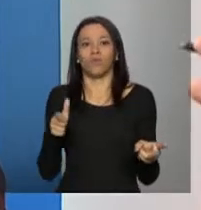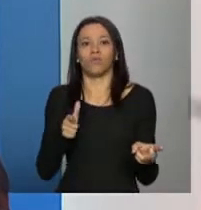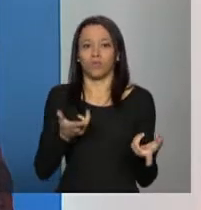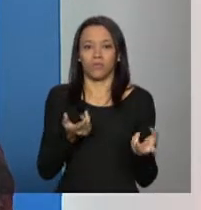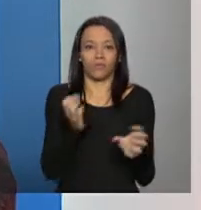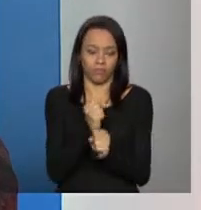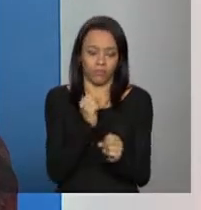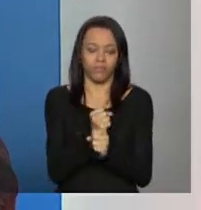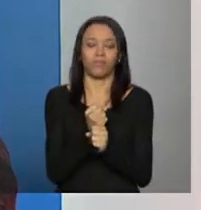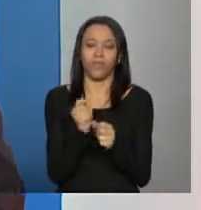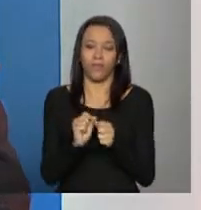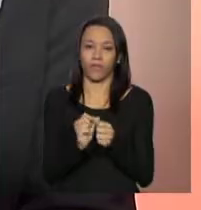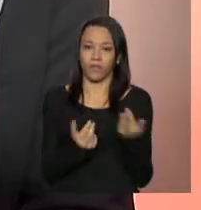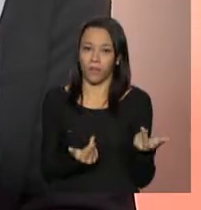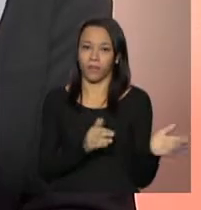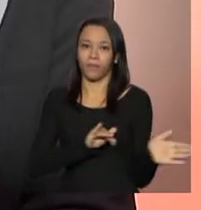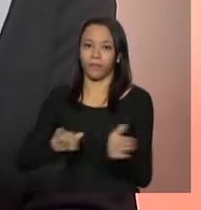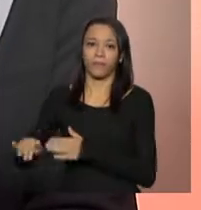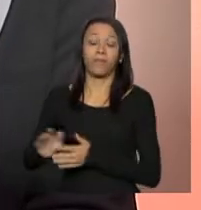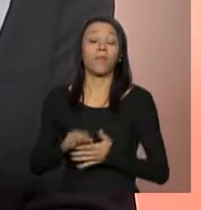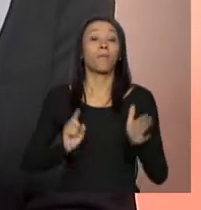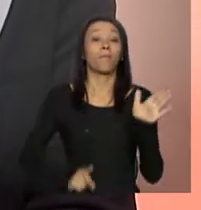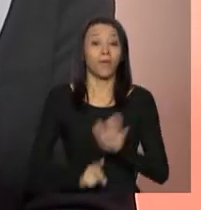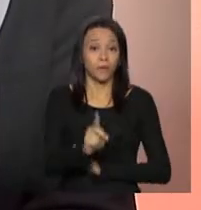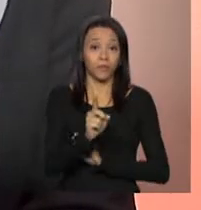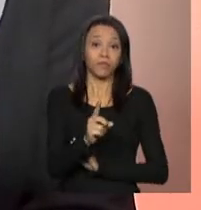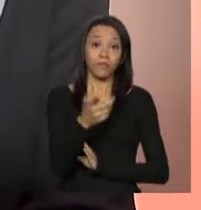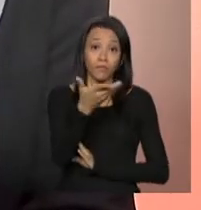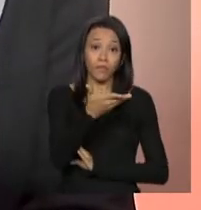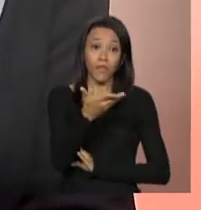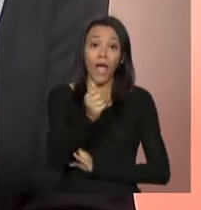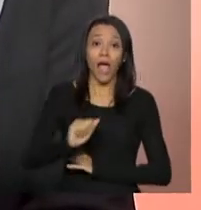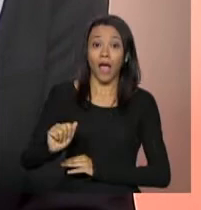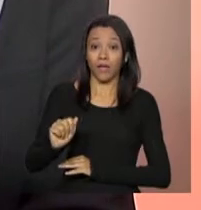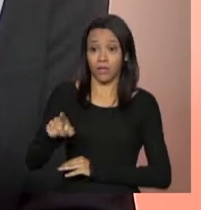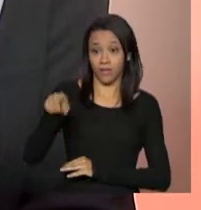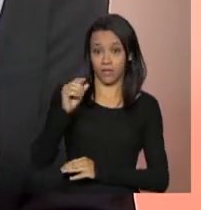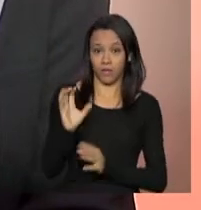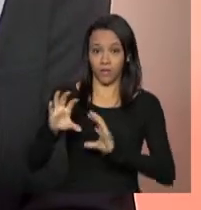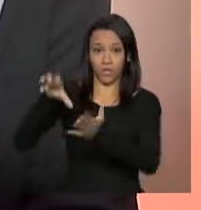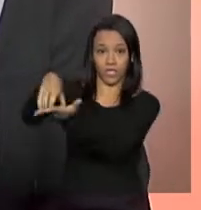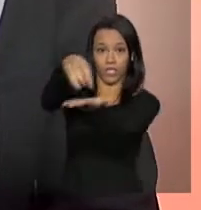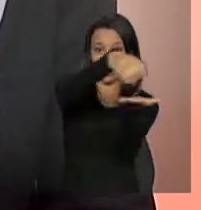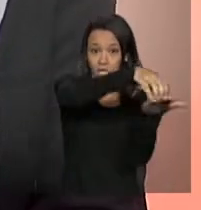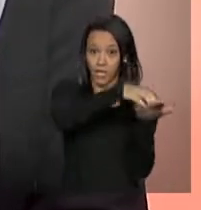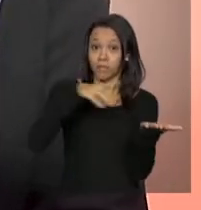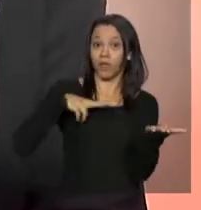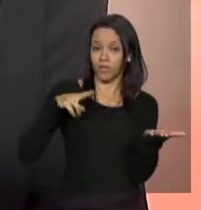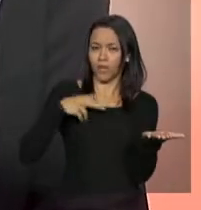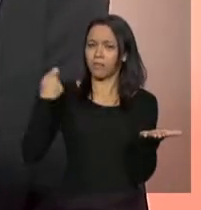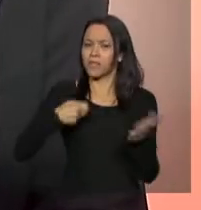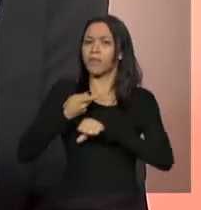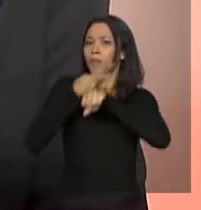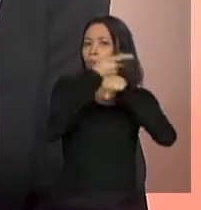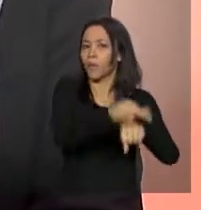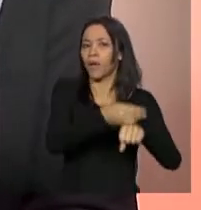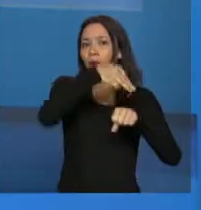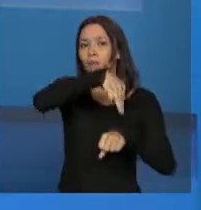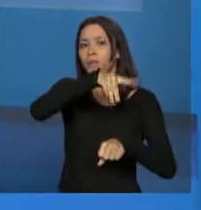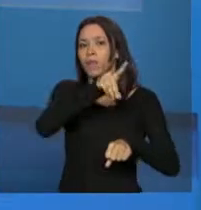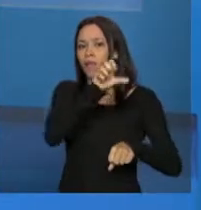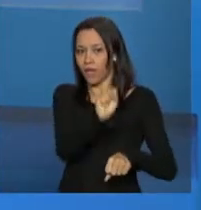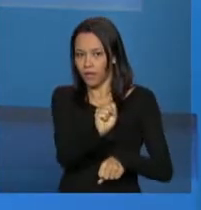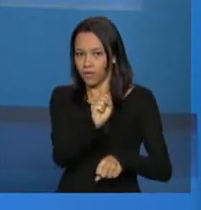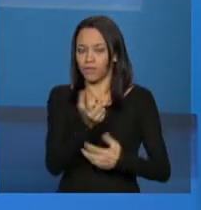Bom, Carla, agora com você. As entidades privadas devem procurar o MDS para a realização desse cadastro ou não é necessário? Bom